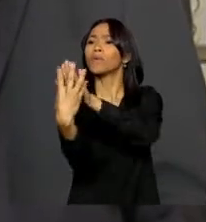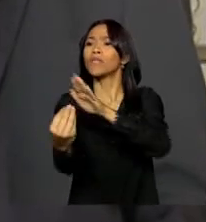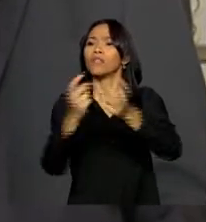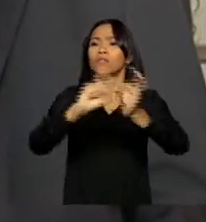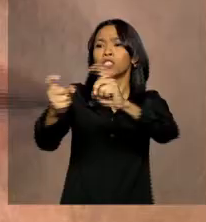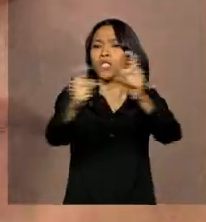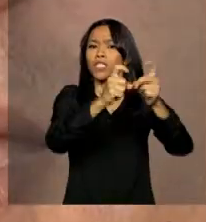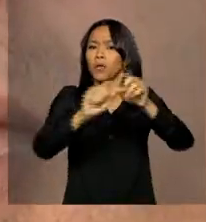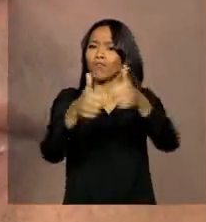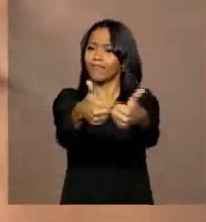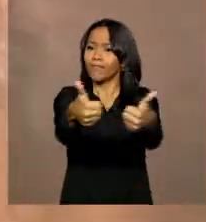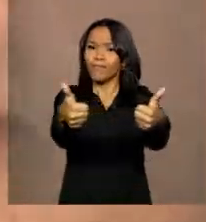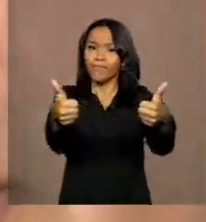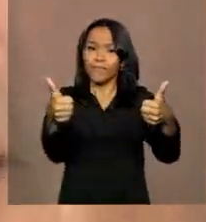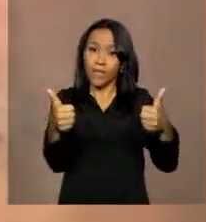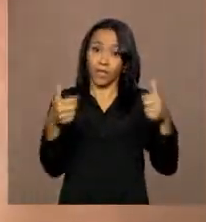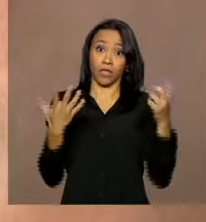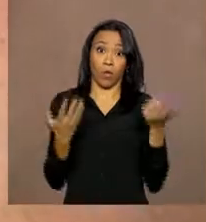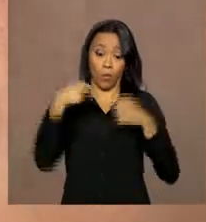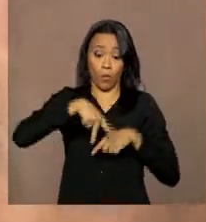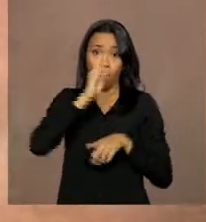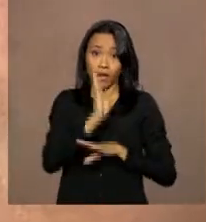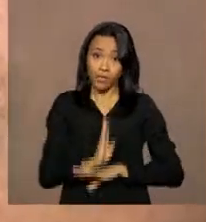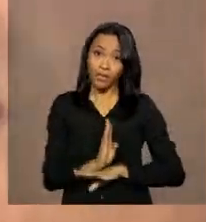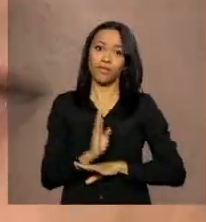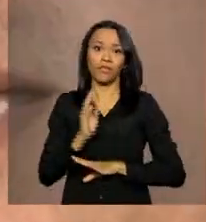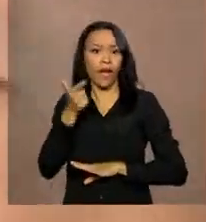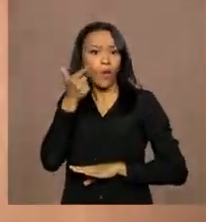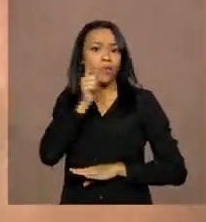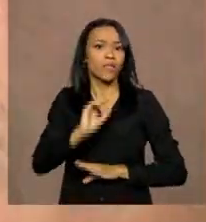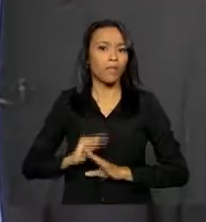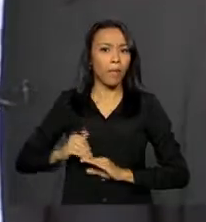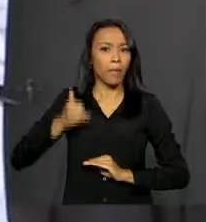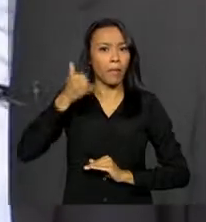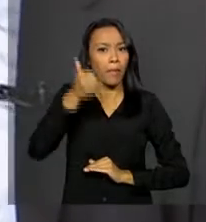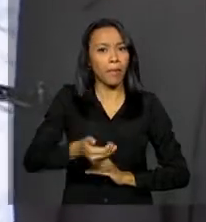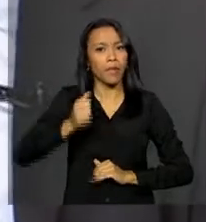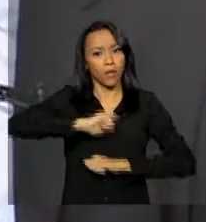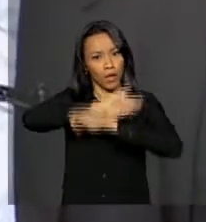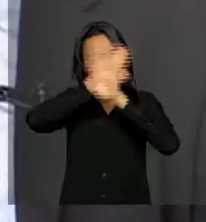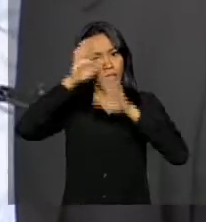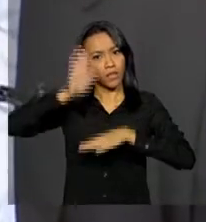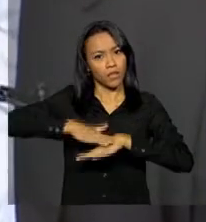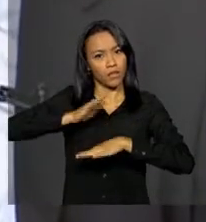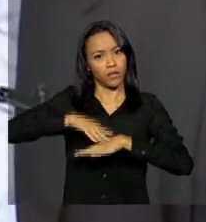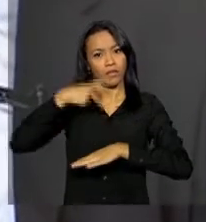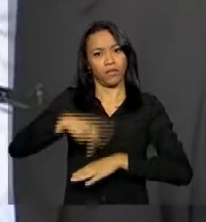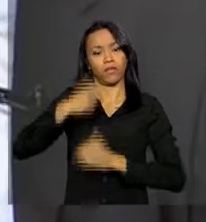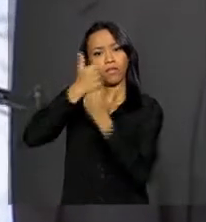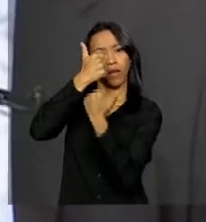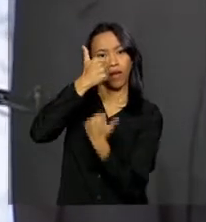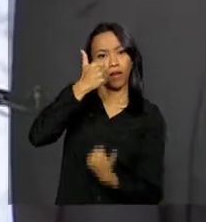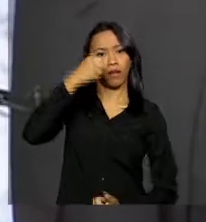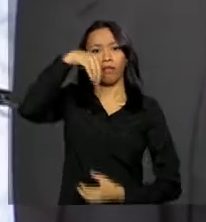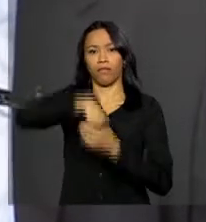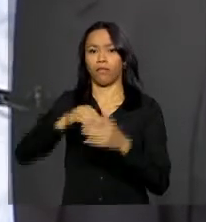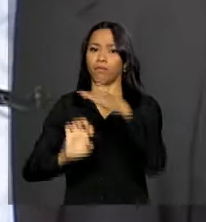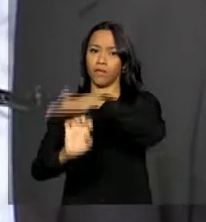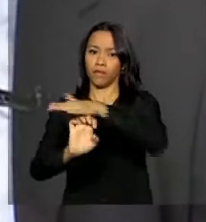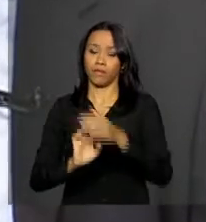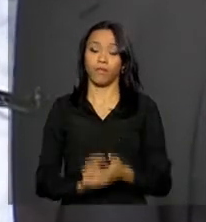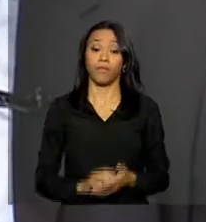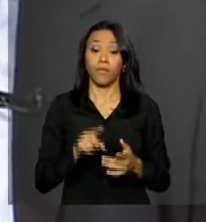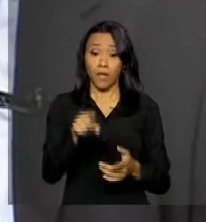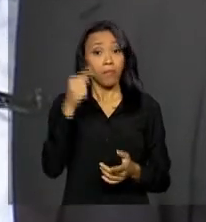Brasil vem avançando em medidas que buscam uma maior transparência. Eu penso que o Brasil tem evoluído muito nisso,